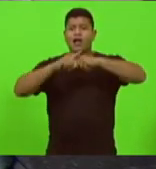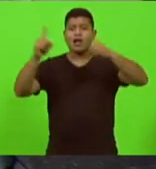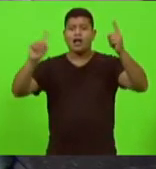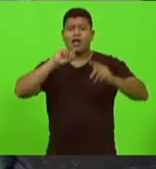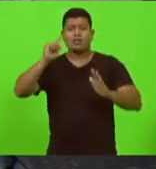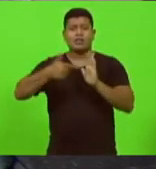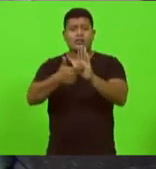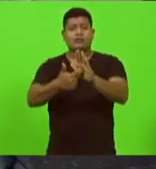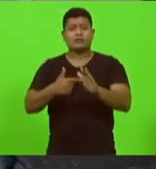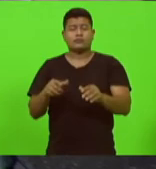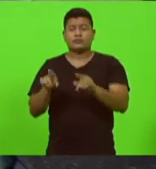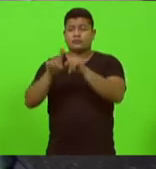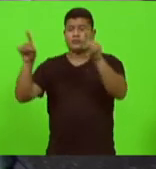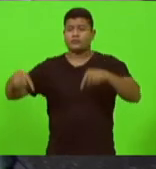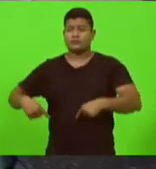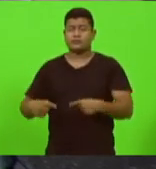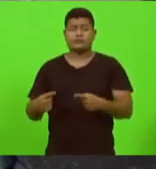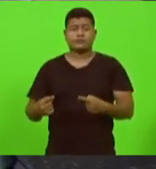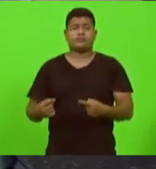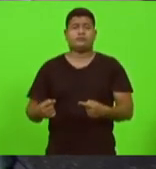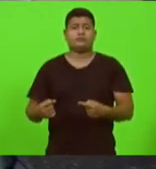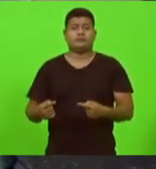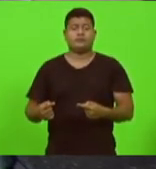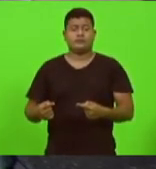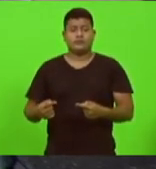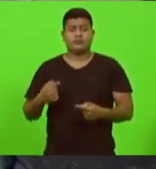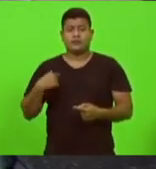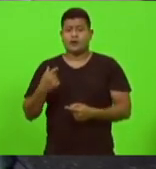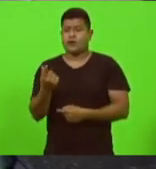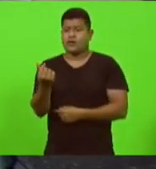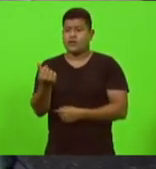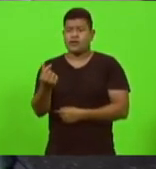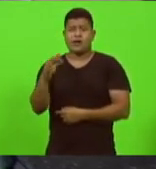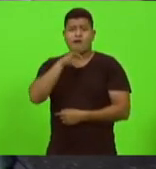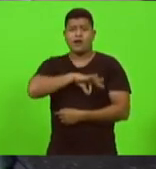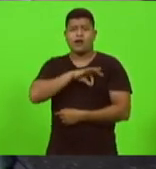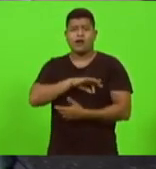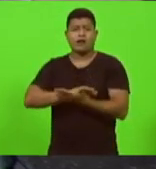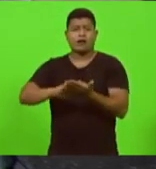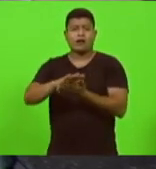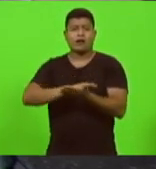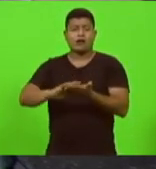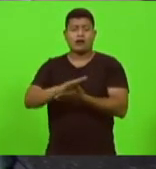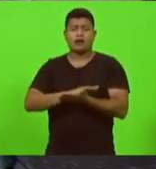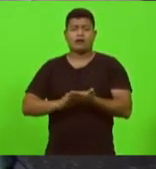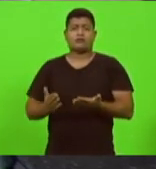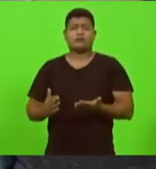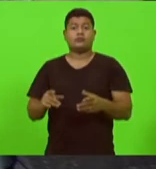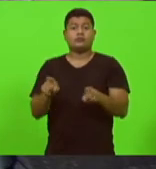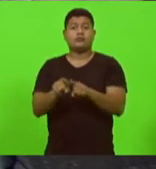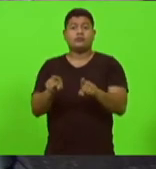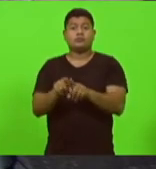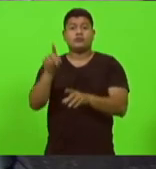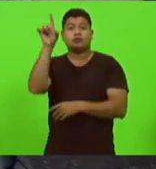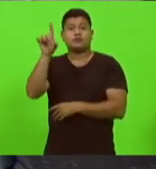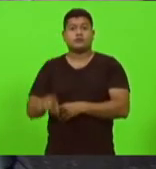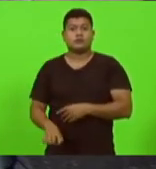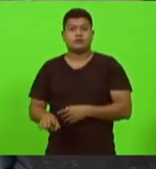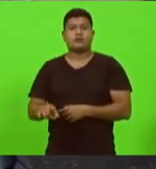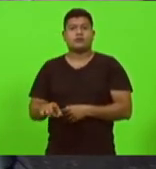funcionários sem receber o salário atrasado e seus direitos também sem ressarcimento